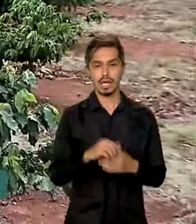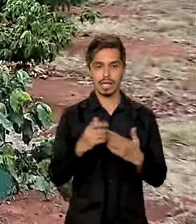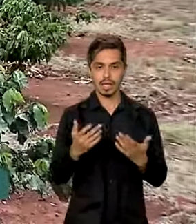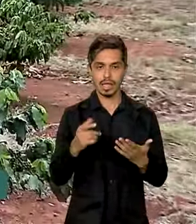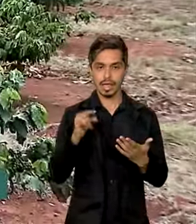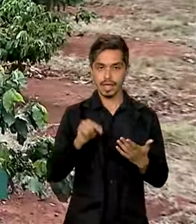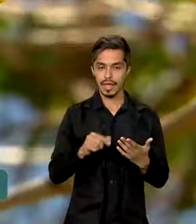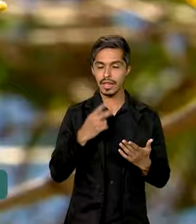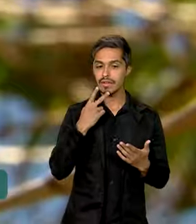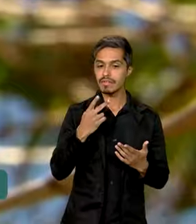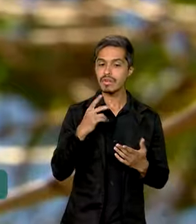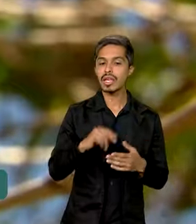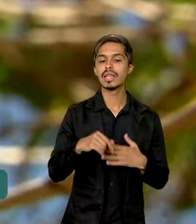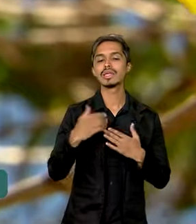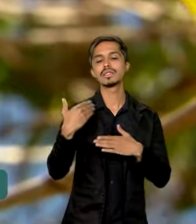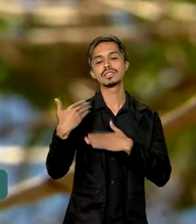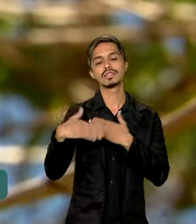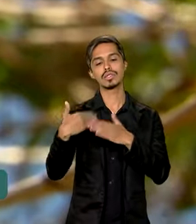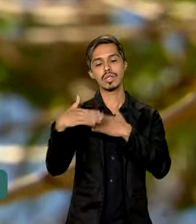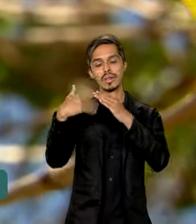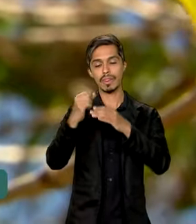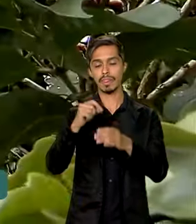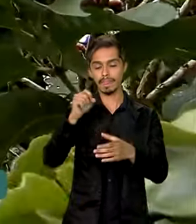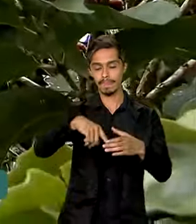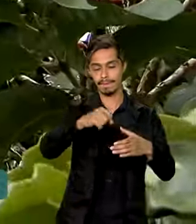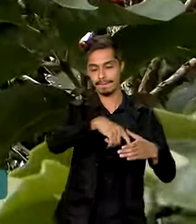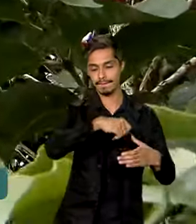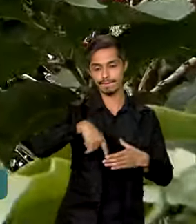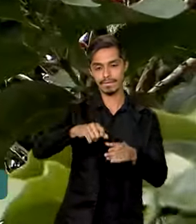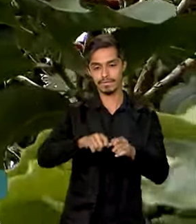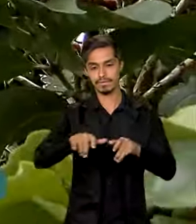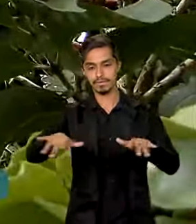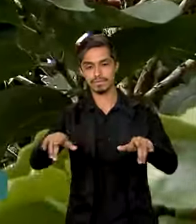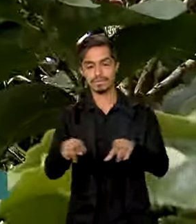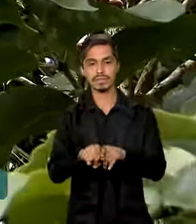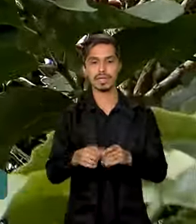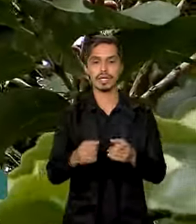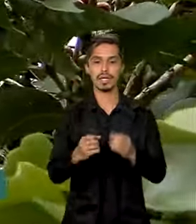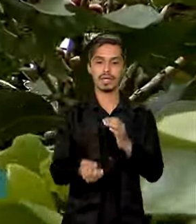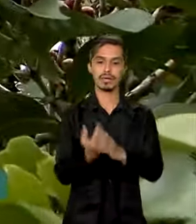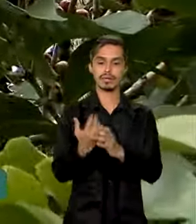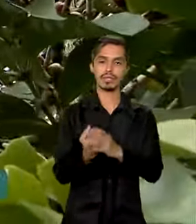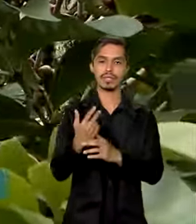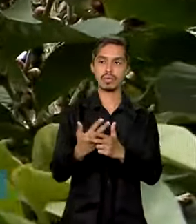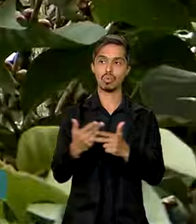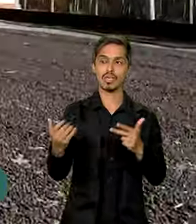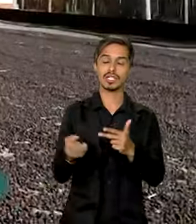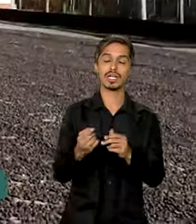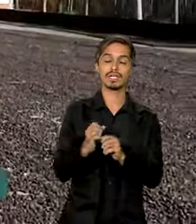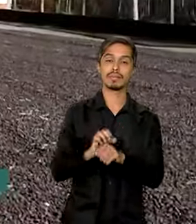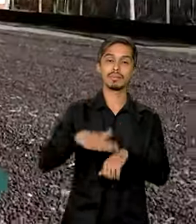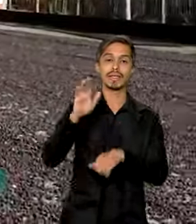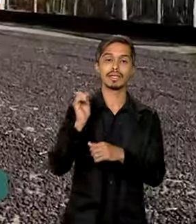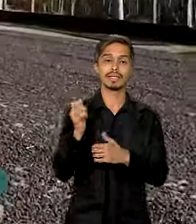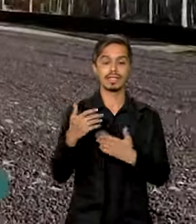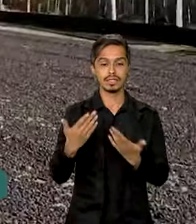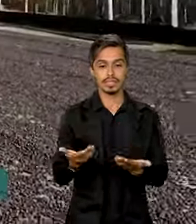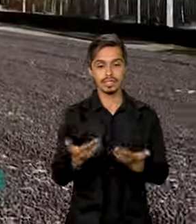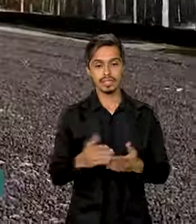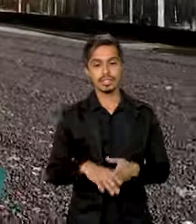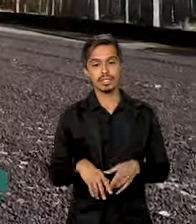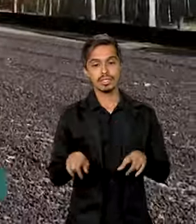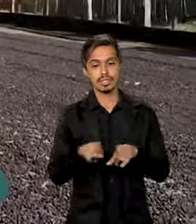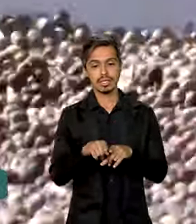o resultado é reflexo do aumento da área plantada e da produtividade da lavoura. E as exportações de café nacional